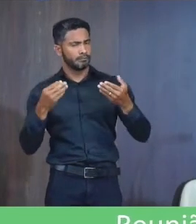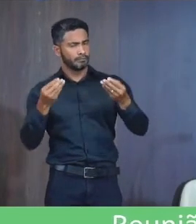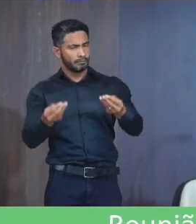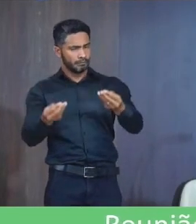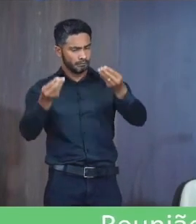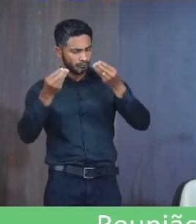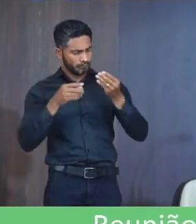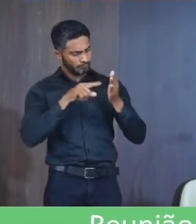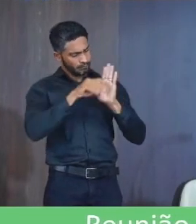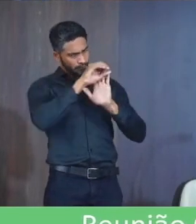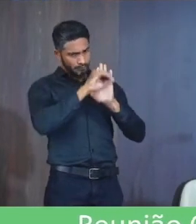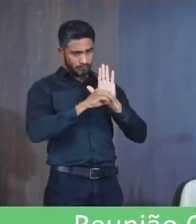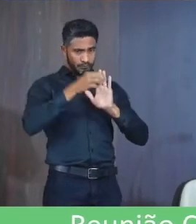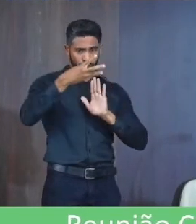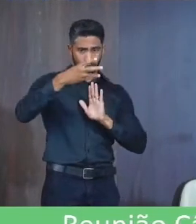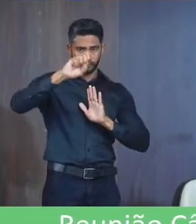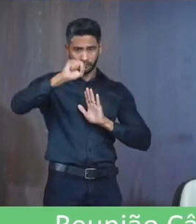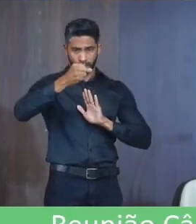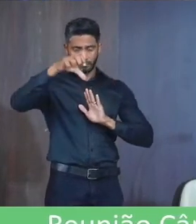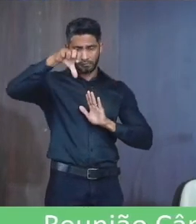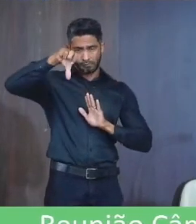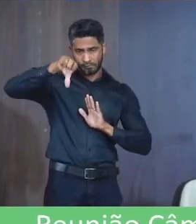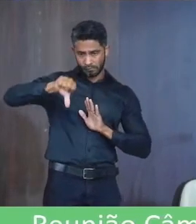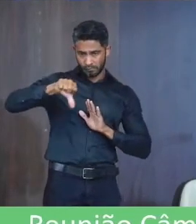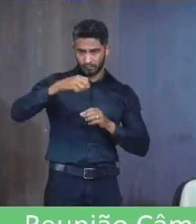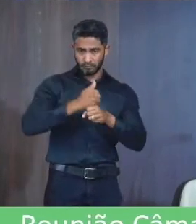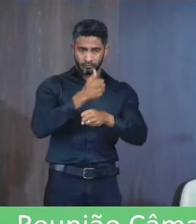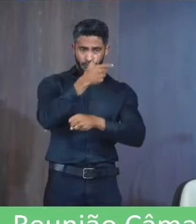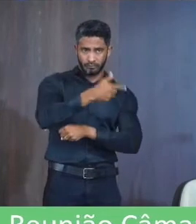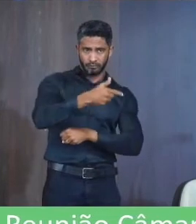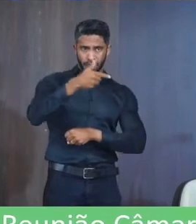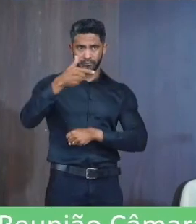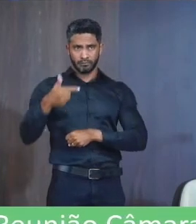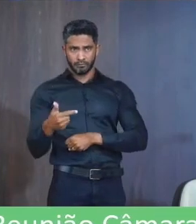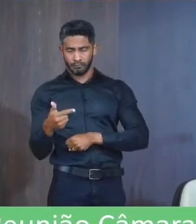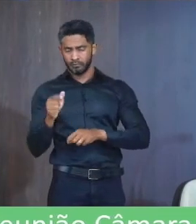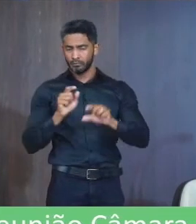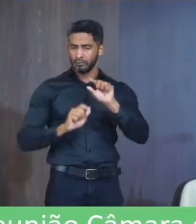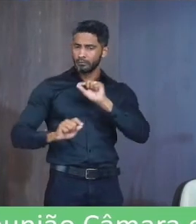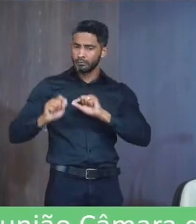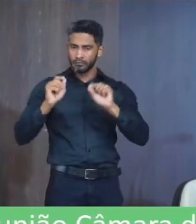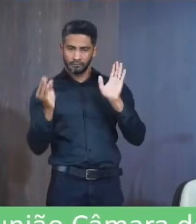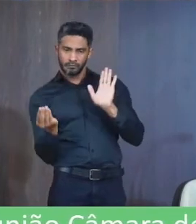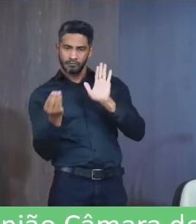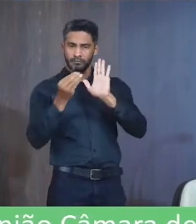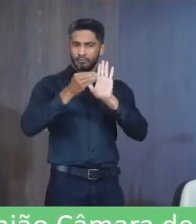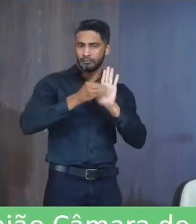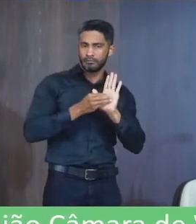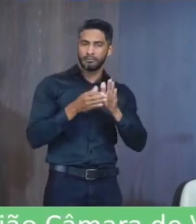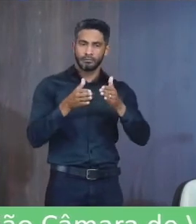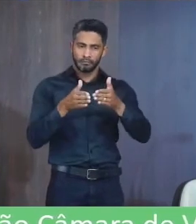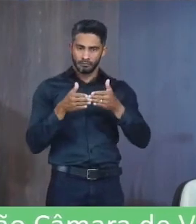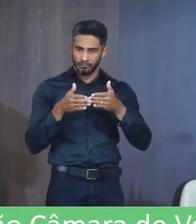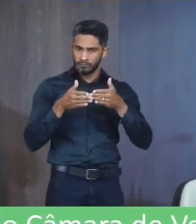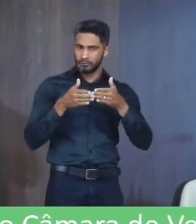-me ao ofício 389-2022 Que traz o anexo De requerimento